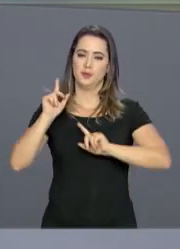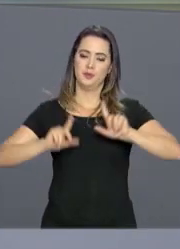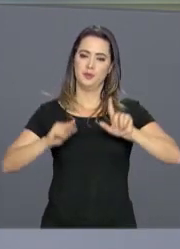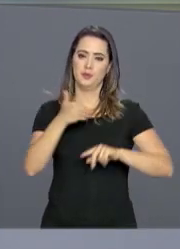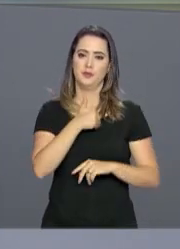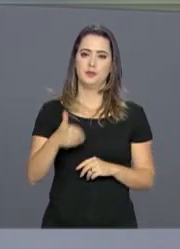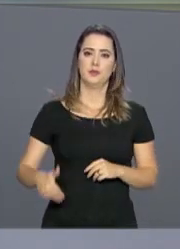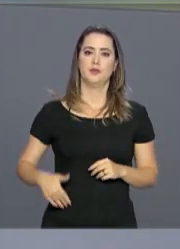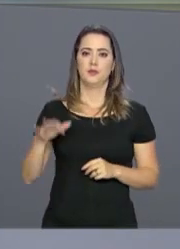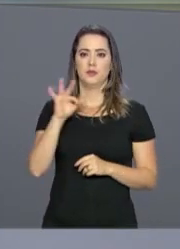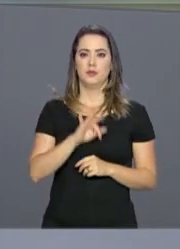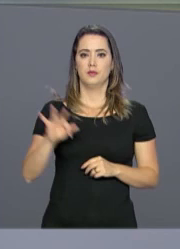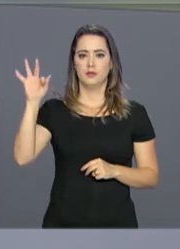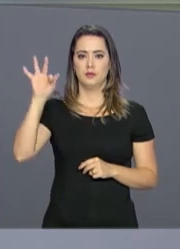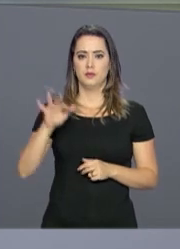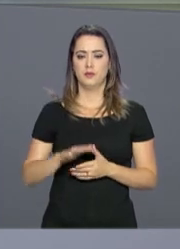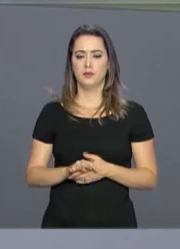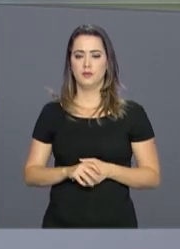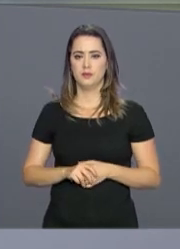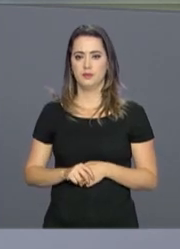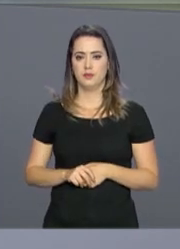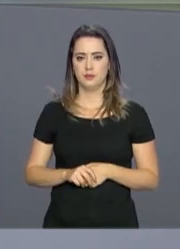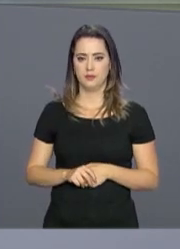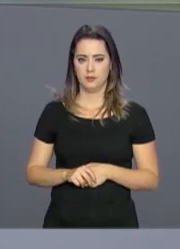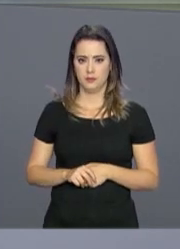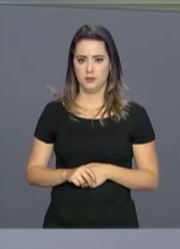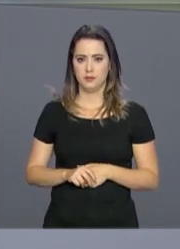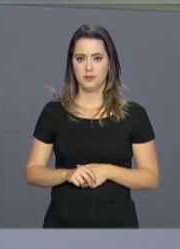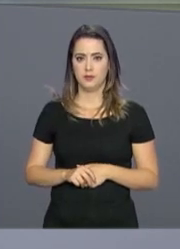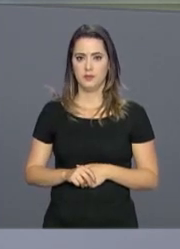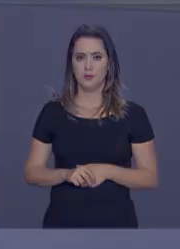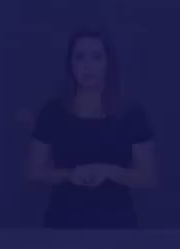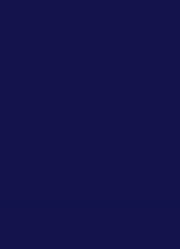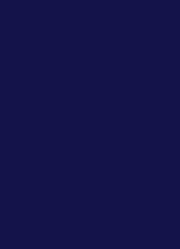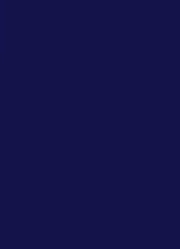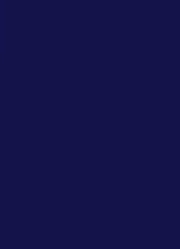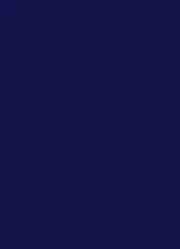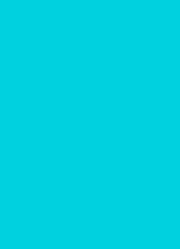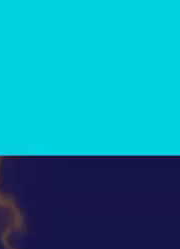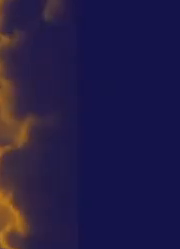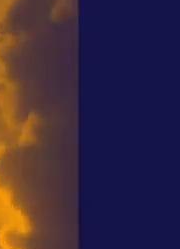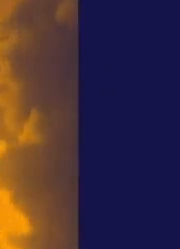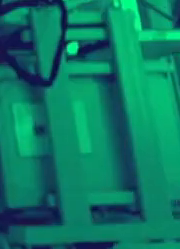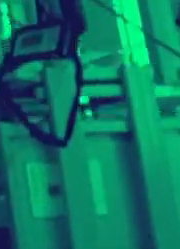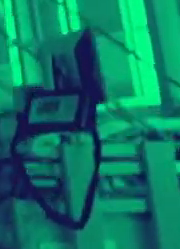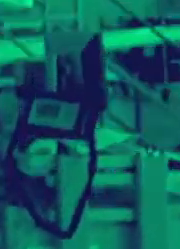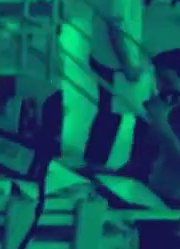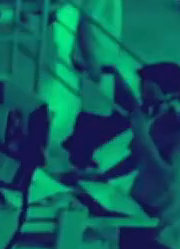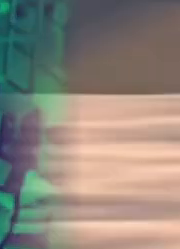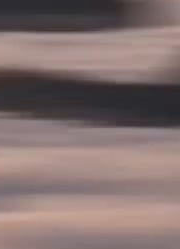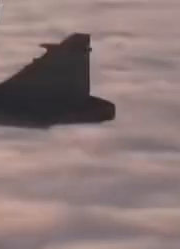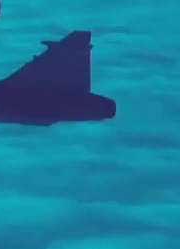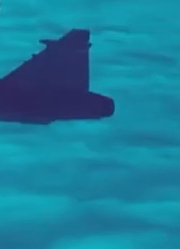e continue com a gente aqui na NBR, a TV do Governo Federal. Tchau, tchau,